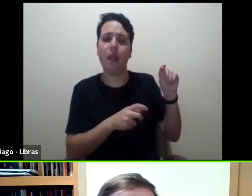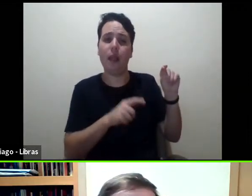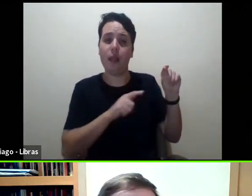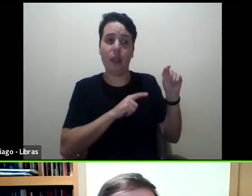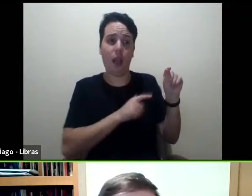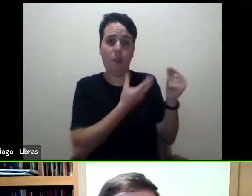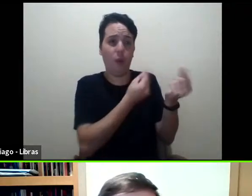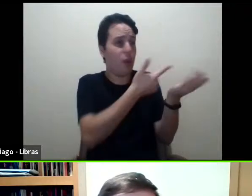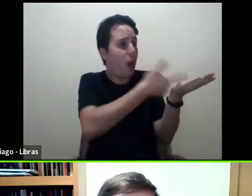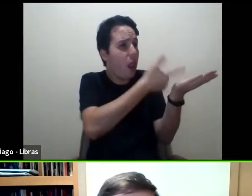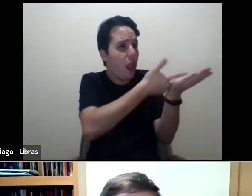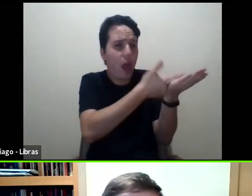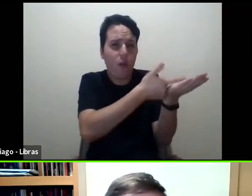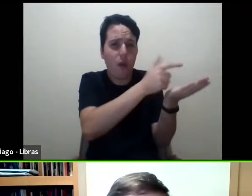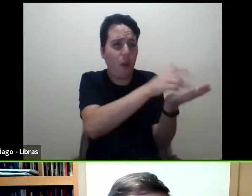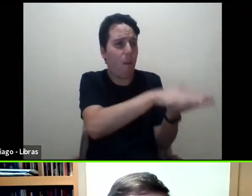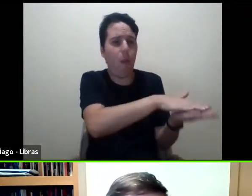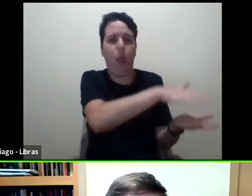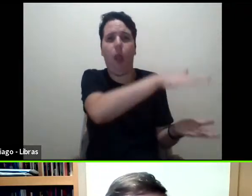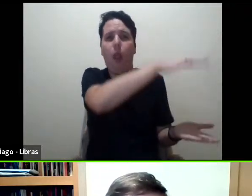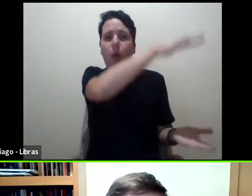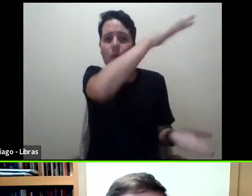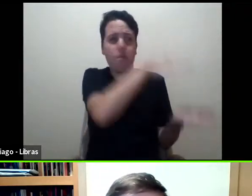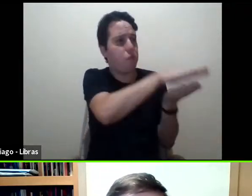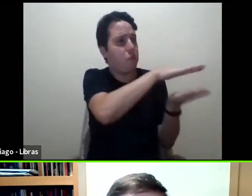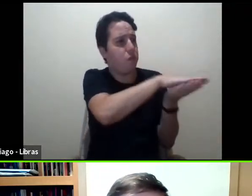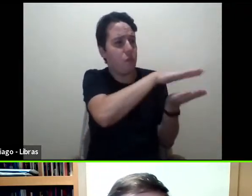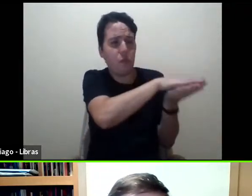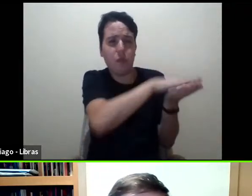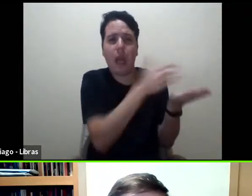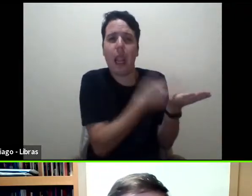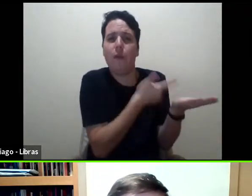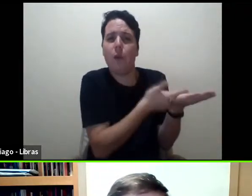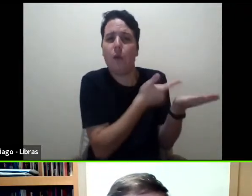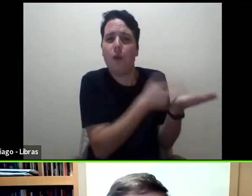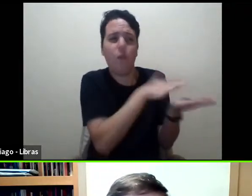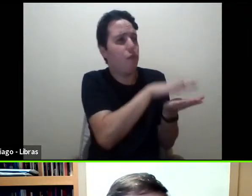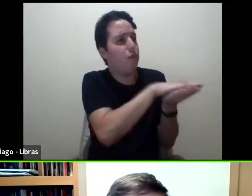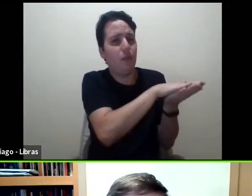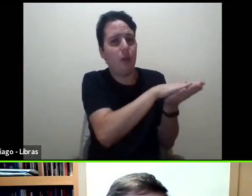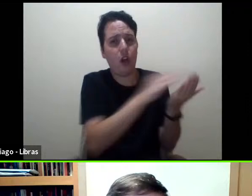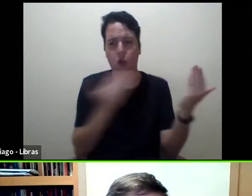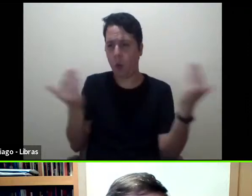absurda comparado àquilo que se produz no Brasil, e eu acho que